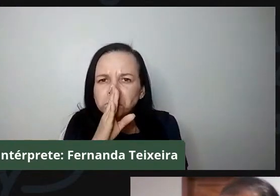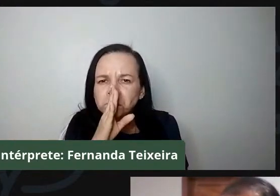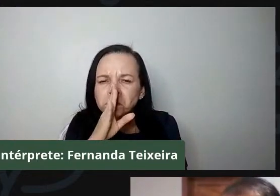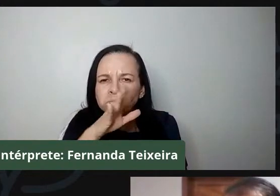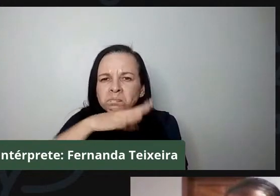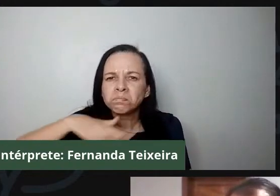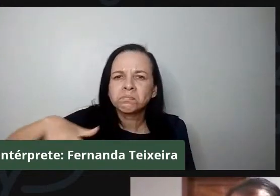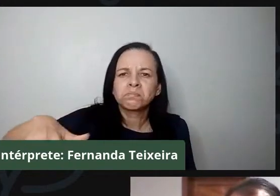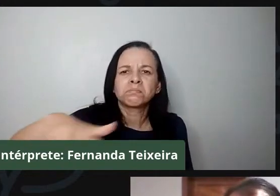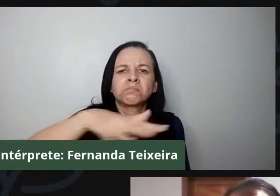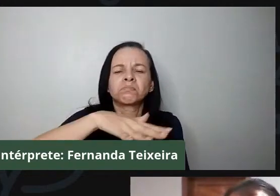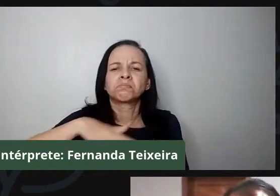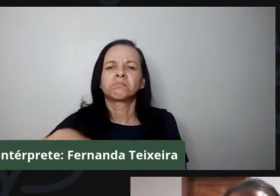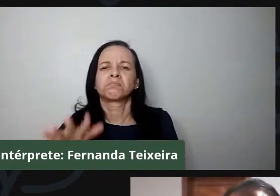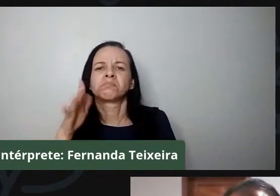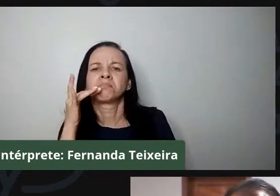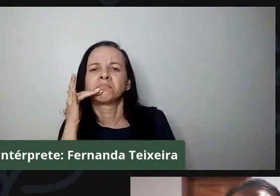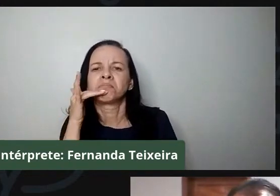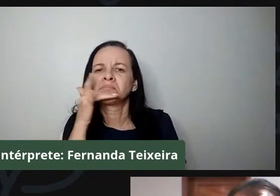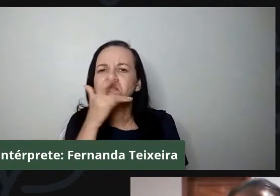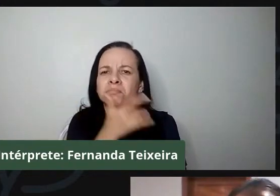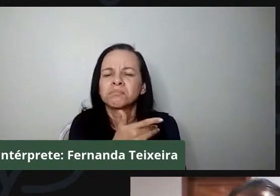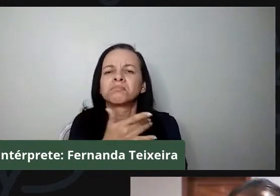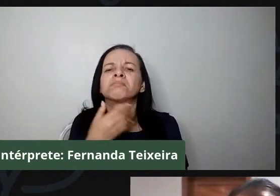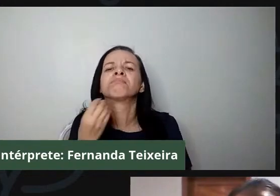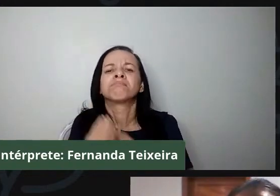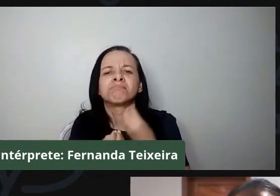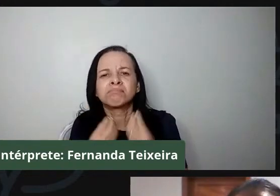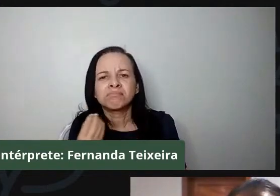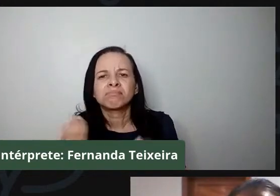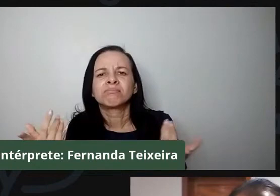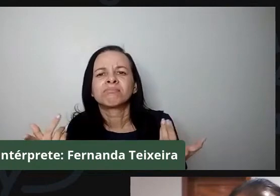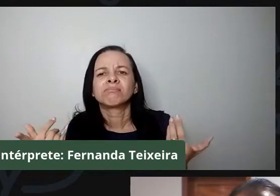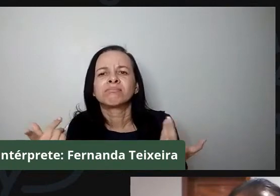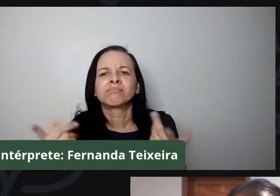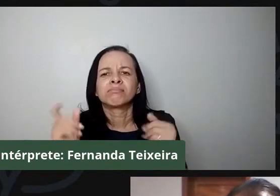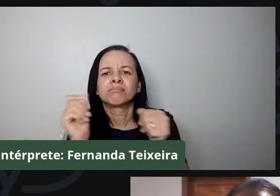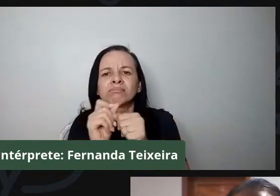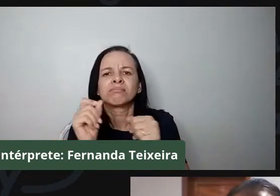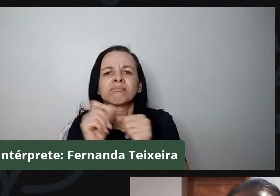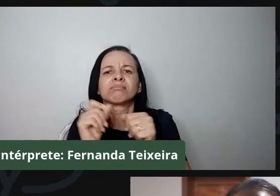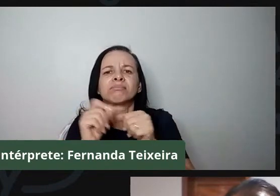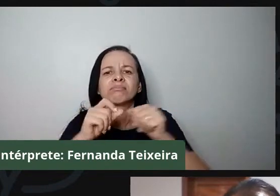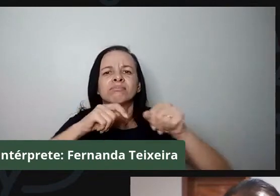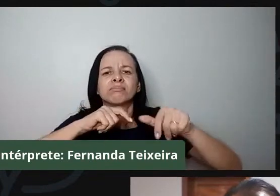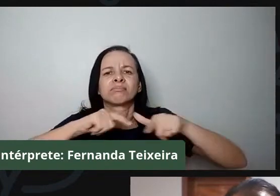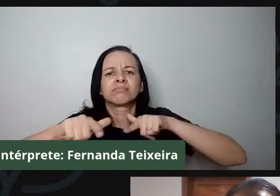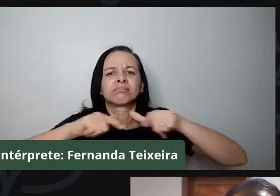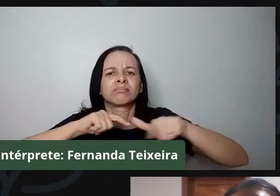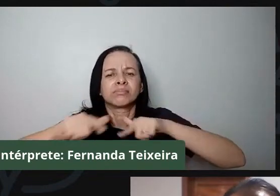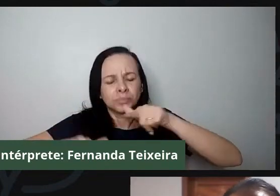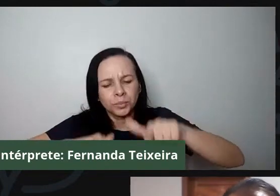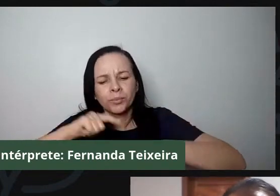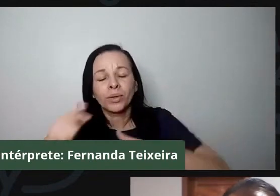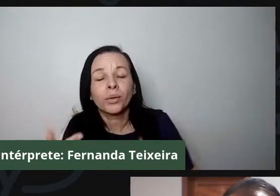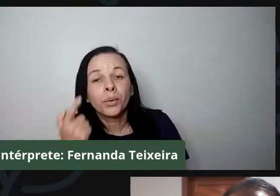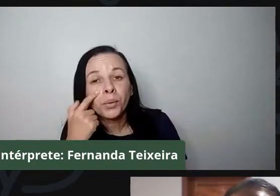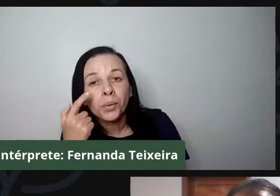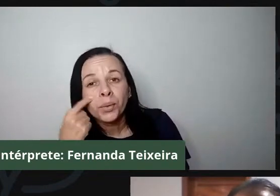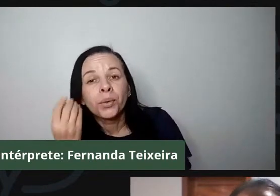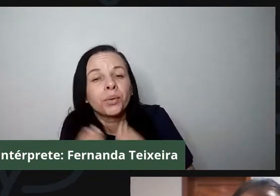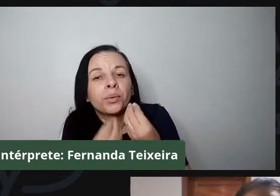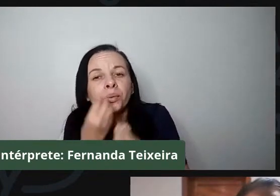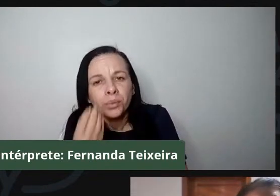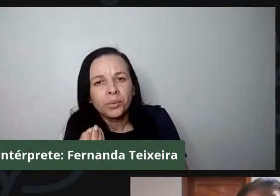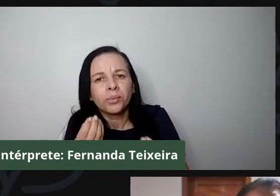eu acho que é intencional de fazer um levantamento da atuação do governo do estado sobre as comunidades crombolas.